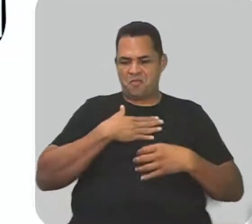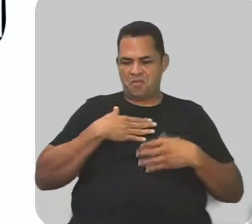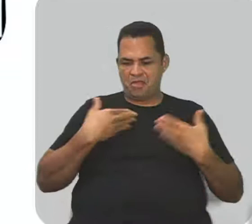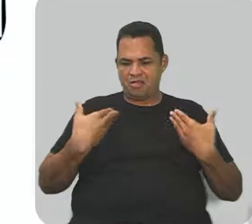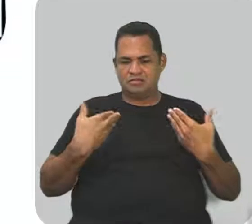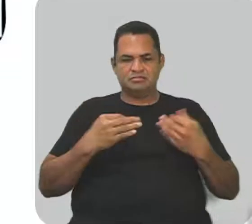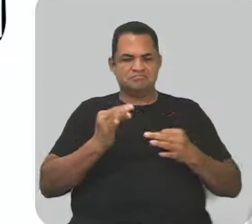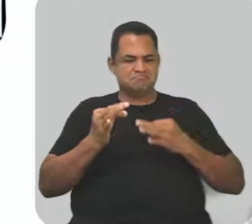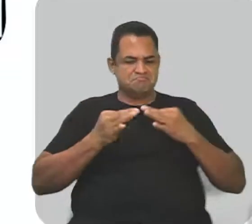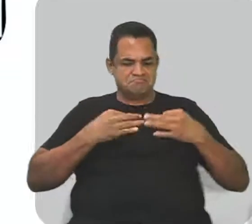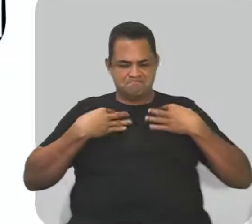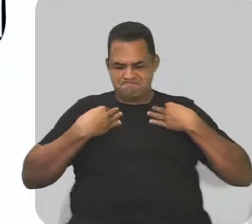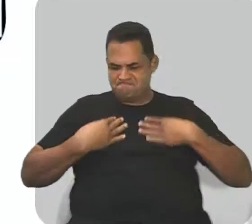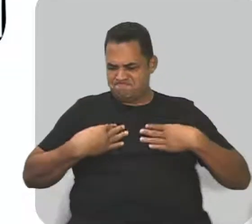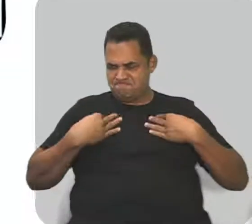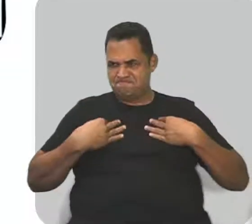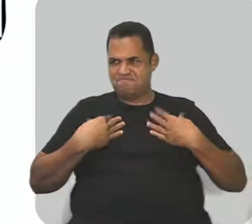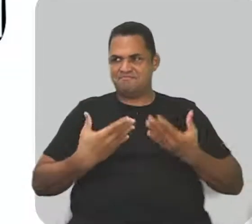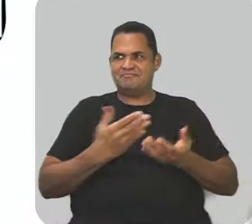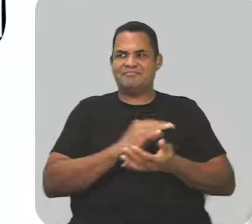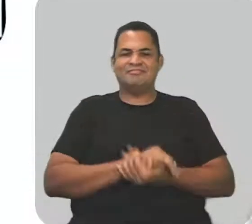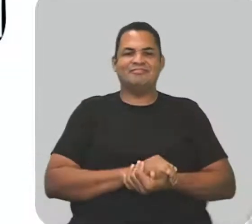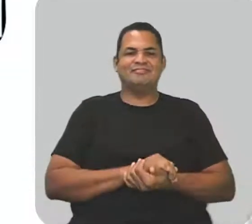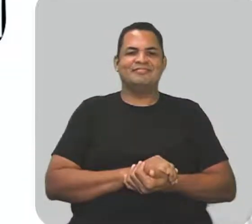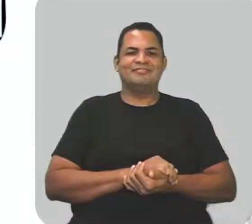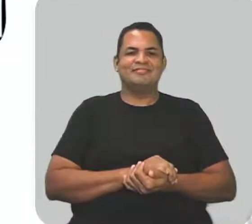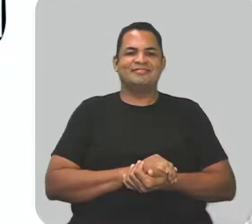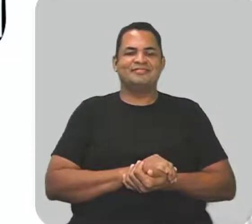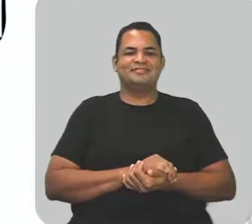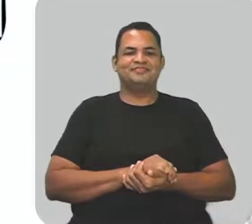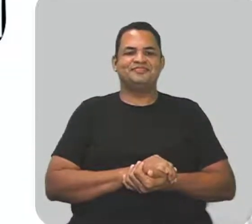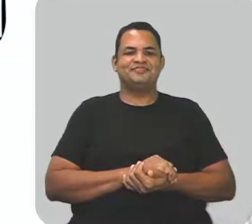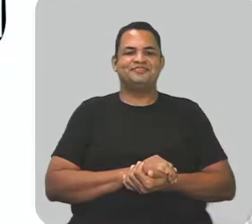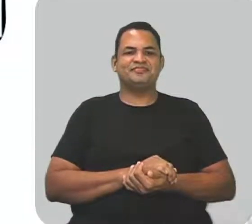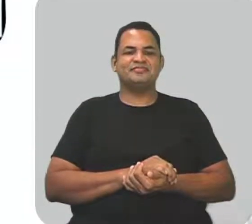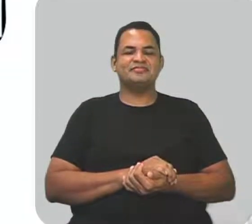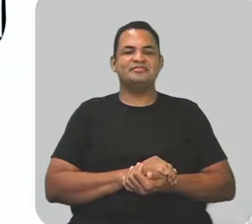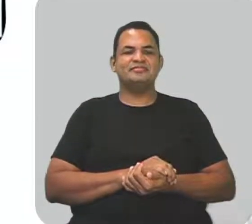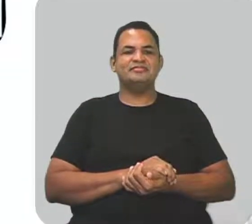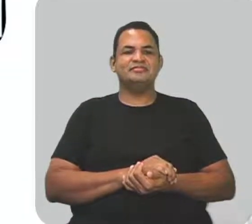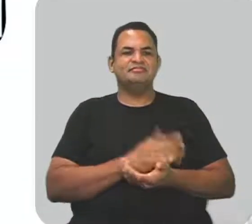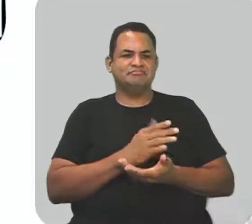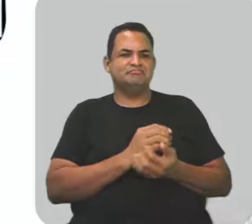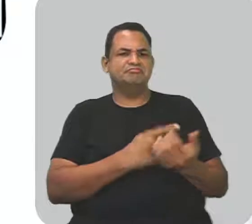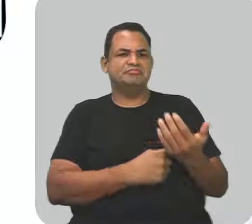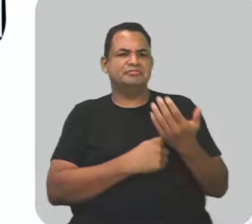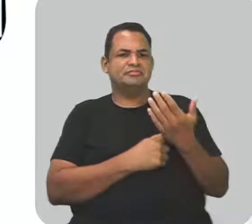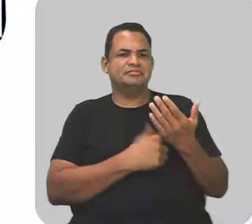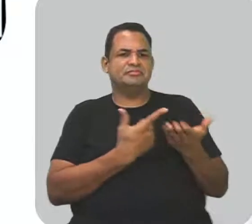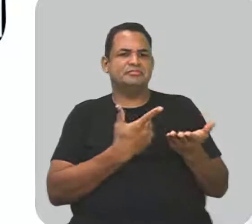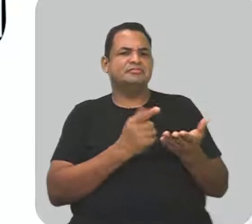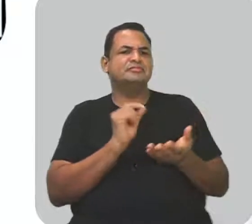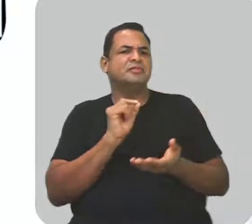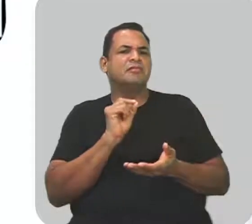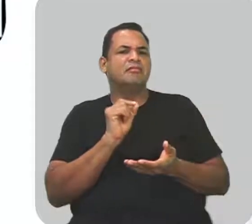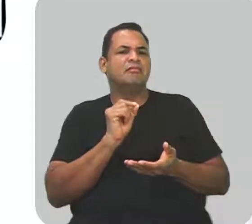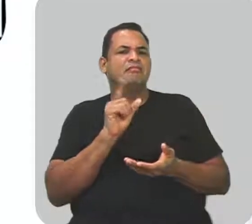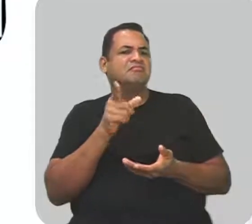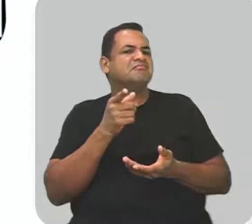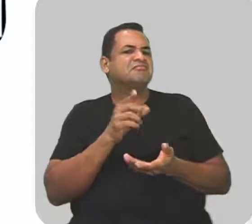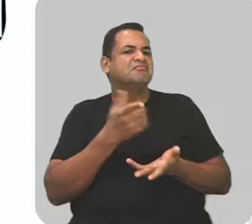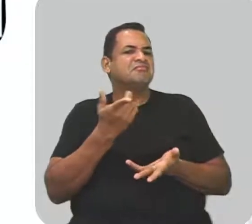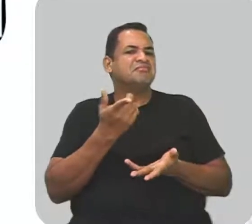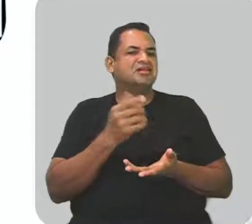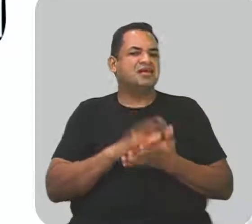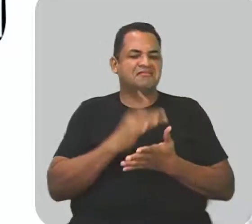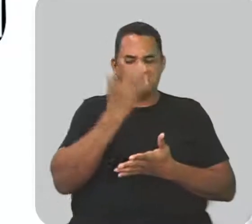bem produzido. Beleza, então vamos lá. Aí fala assim, quebra um galho para mim. Ele fala, hum, o que será? Ele fala, isso para